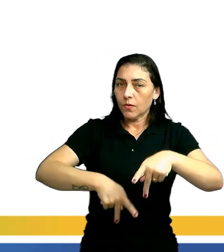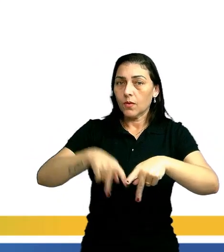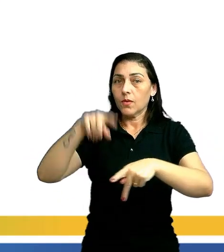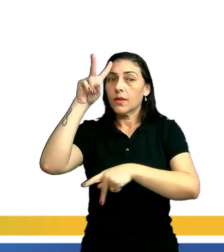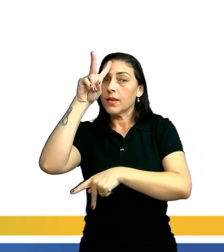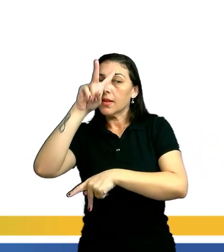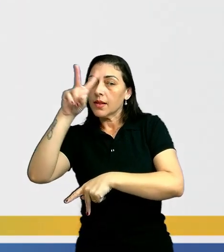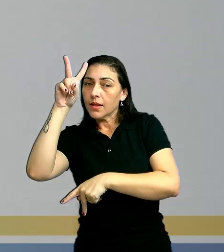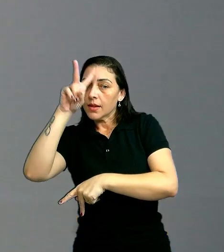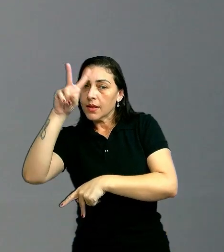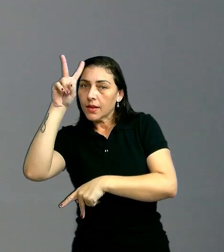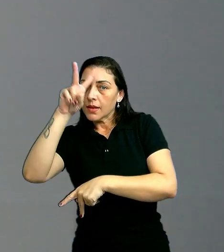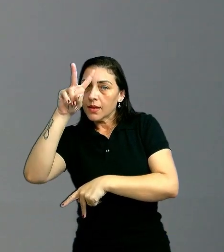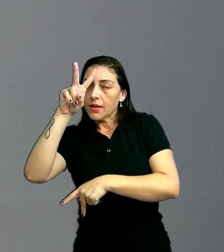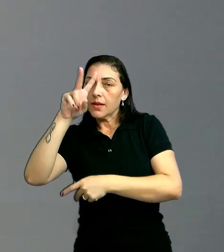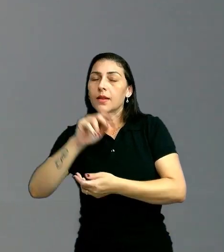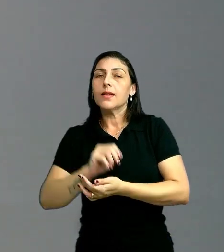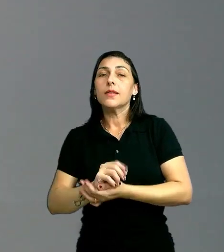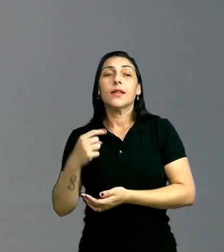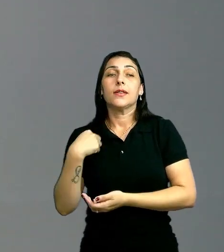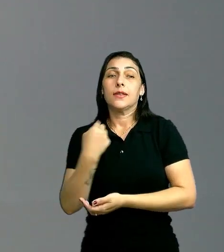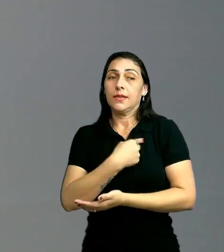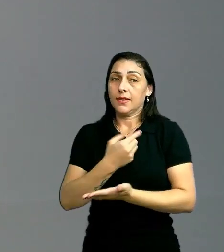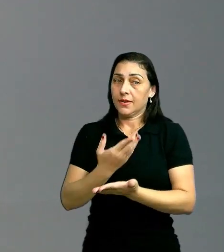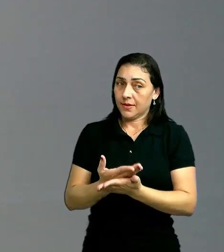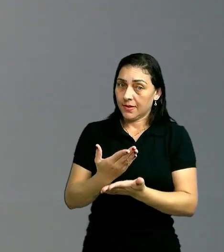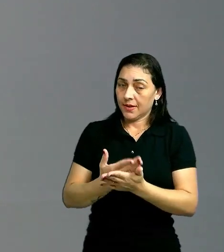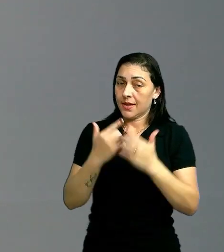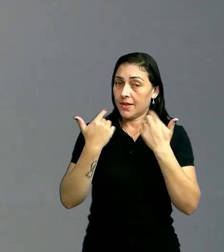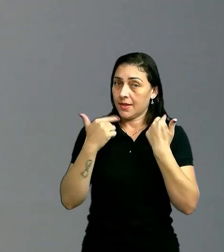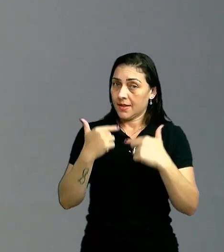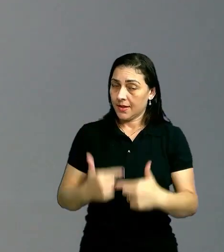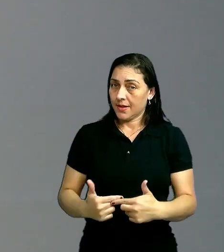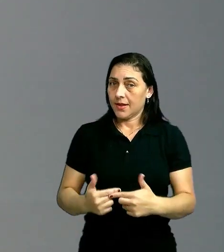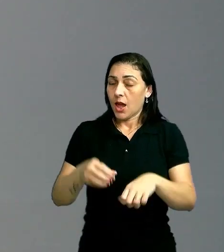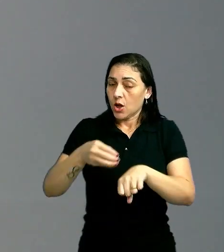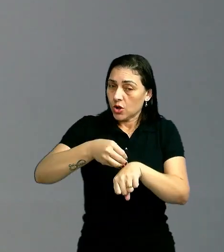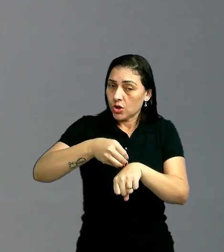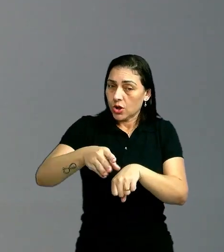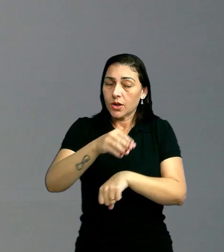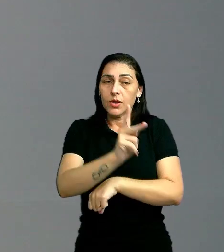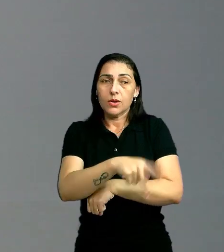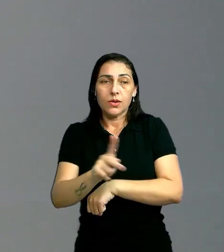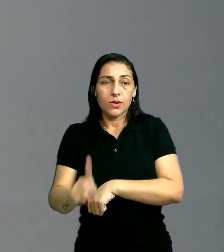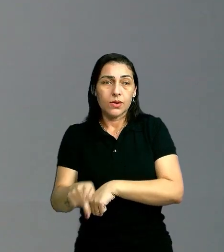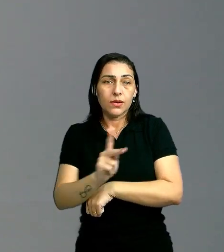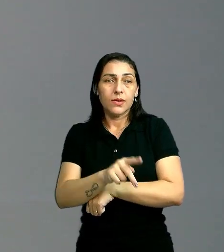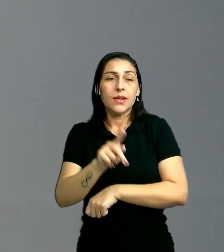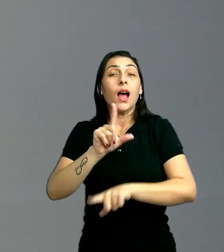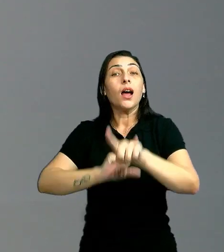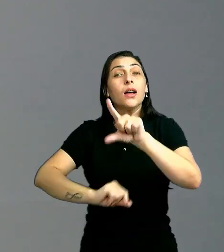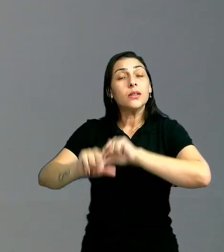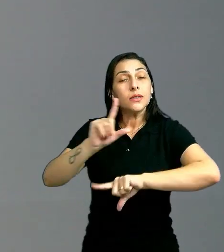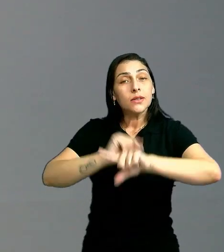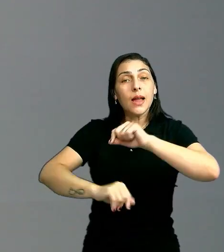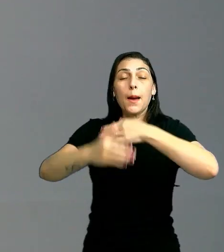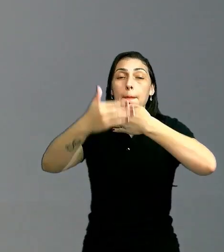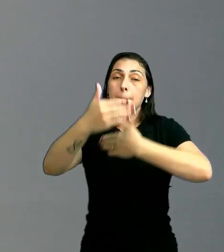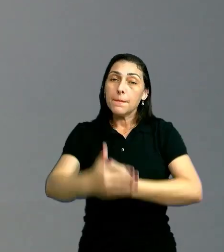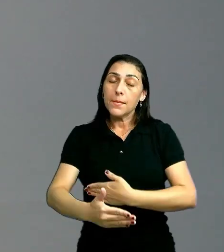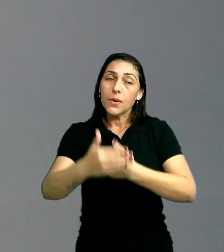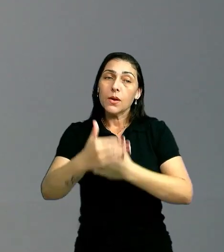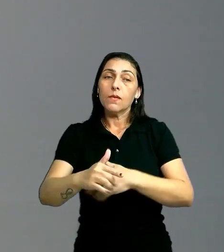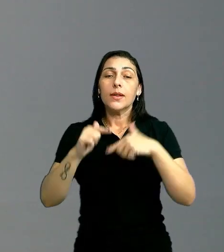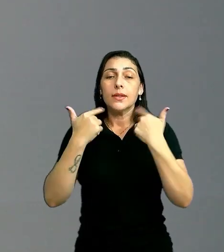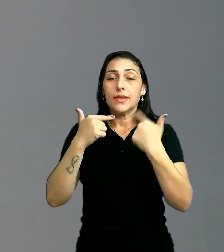Lembrando que, como na nossa aula de linguagens, dica do professor, as alternativas na prova de